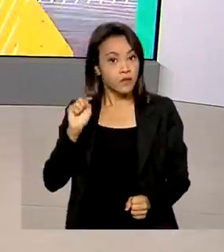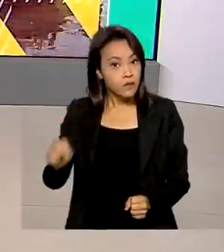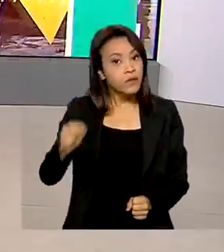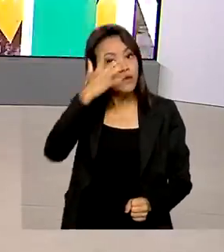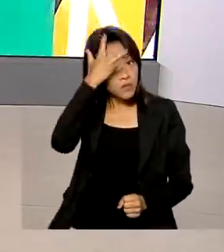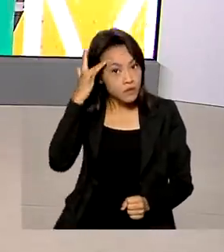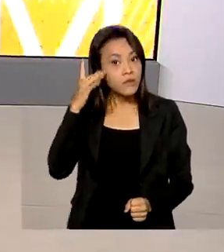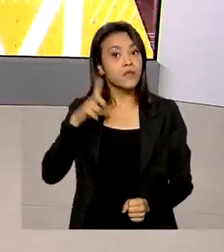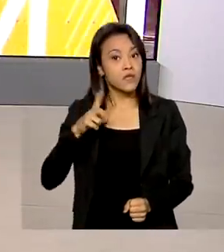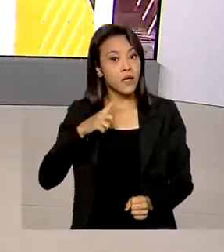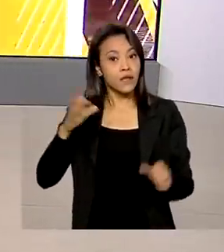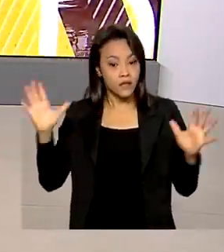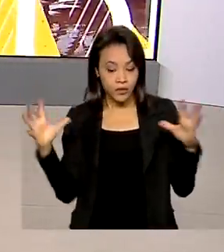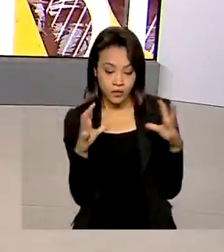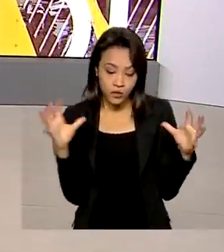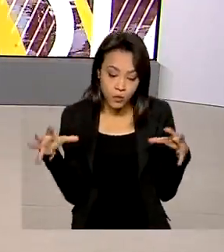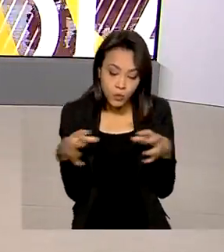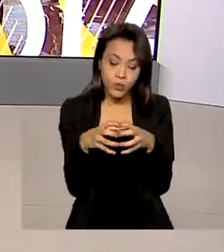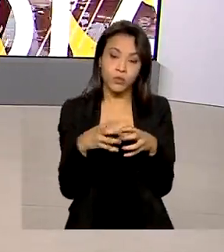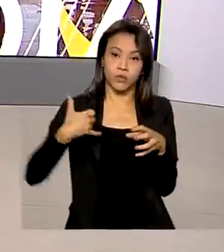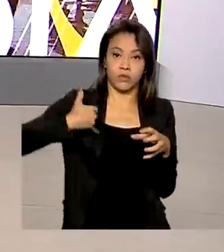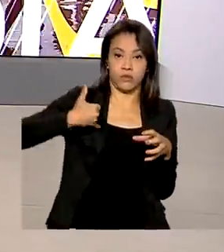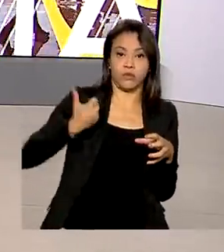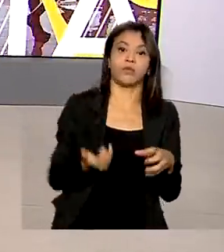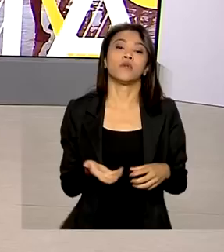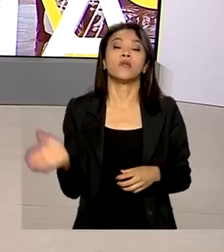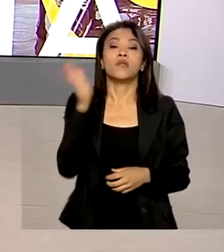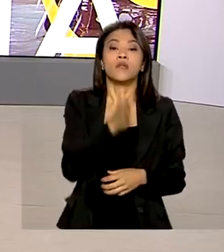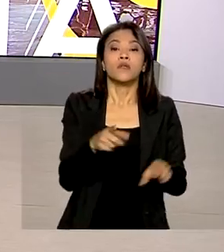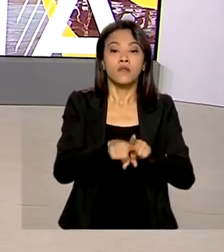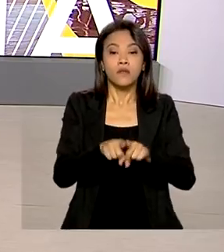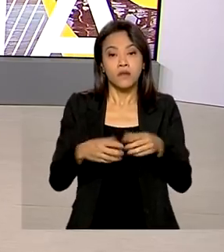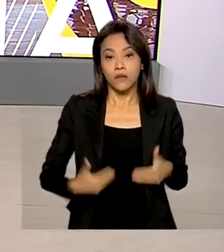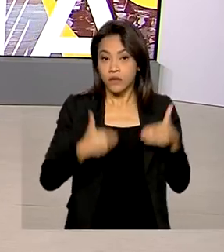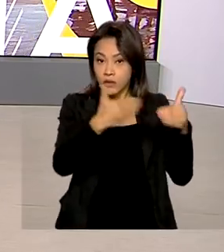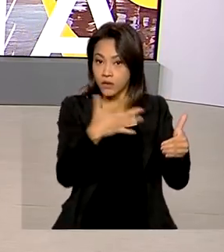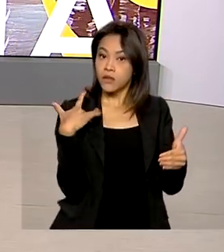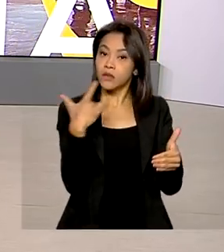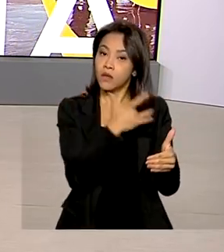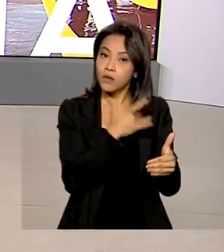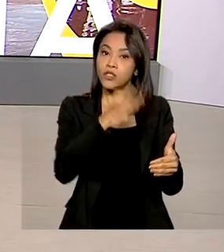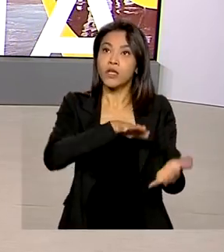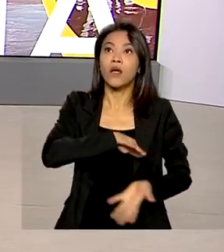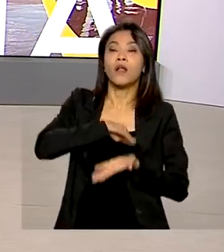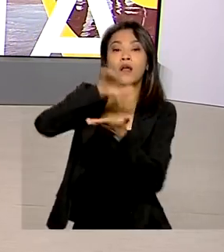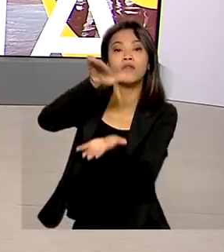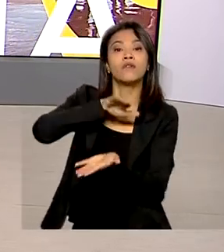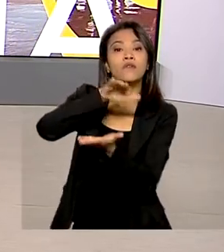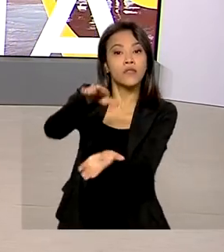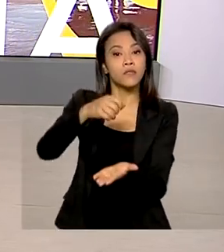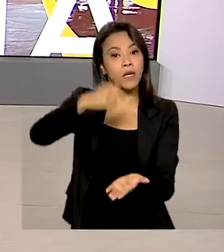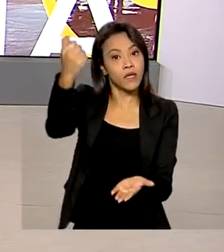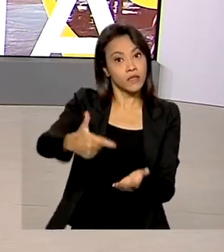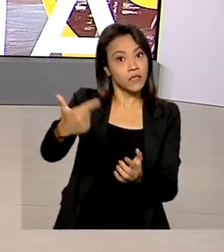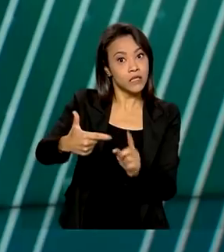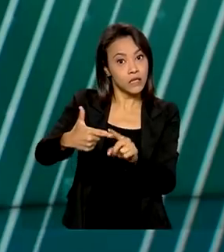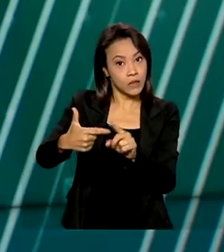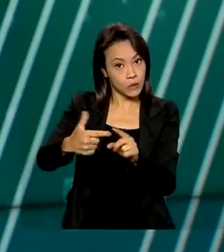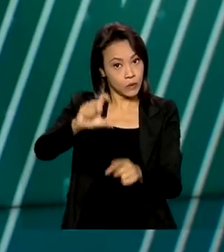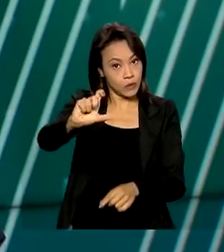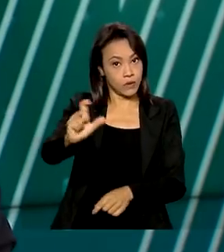dentro dessa faixa etária. O Ministério da Saúde também já está enviando imunizantes para aplicar a segunda dose nas crianças.